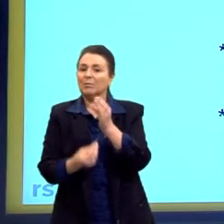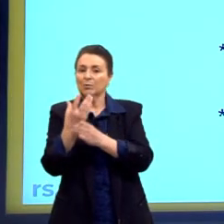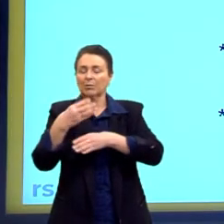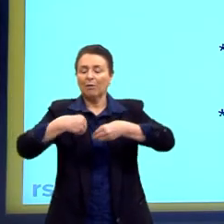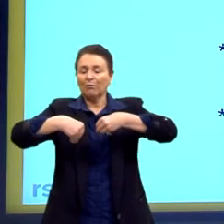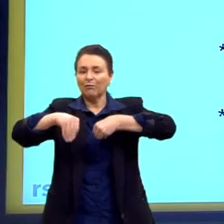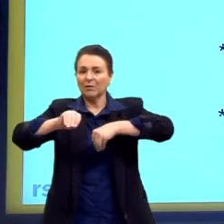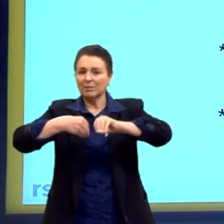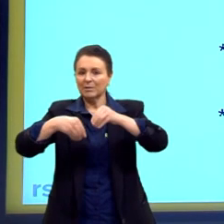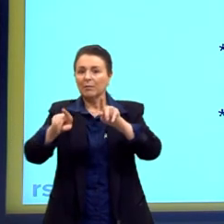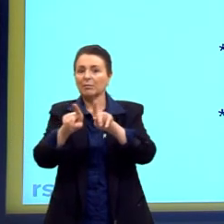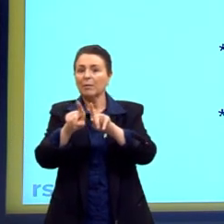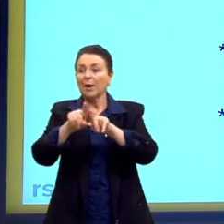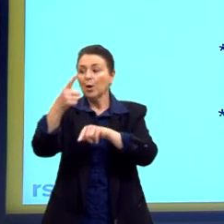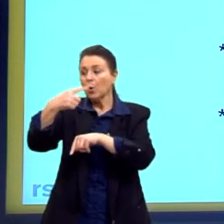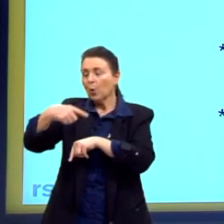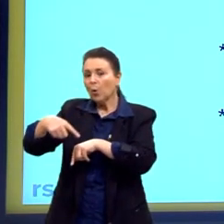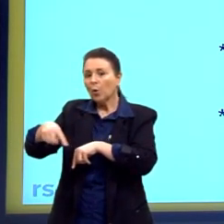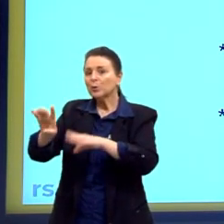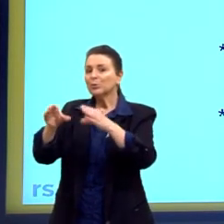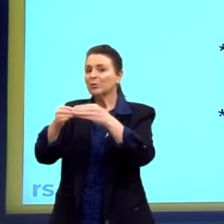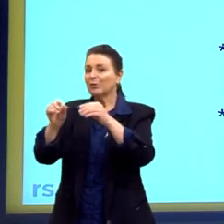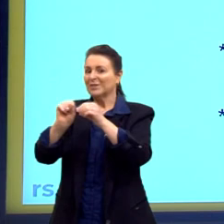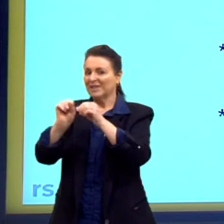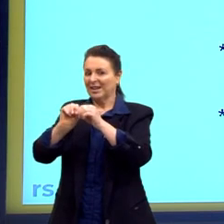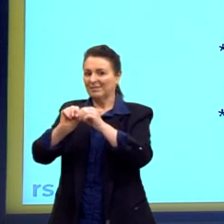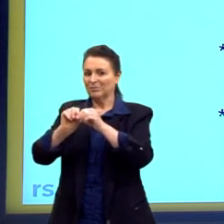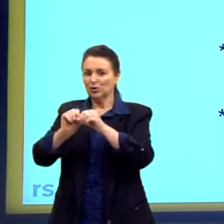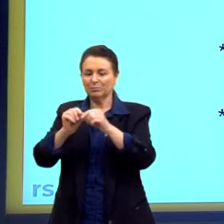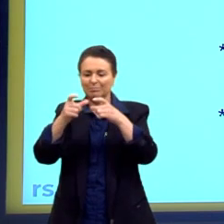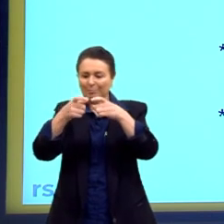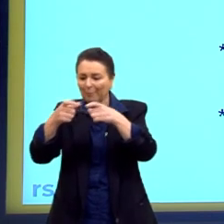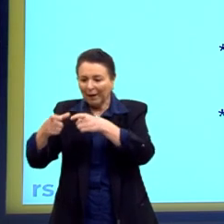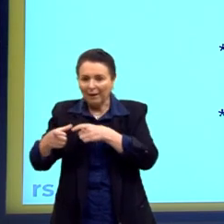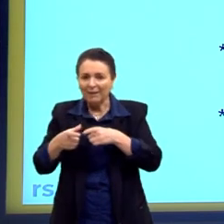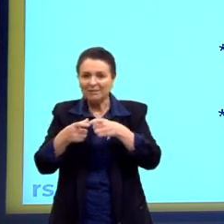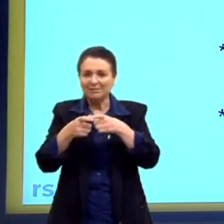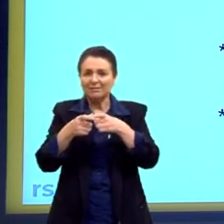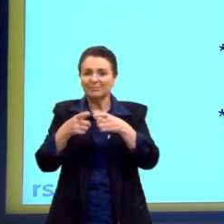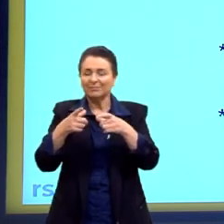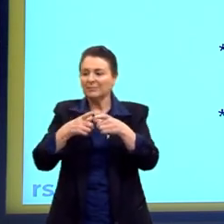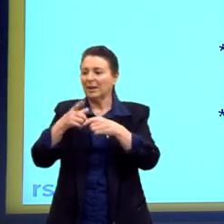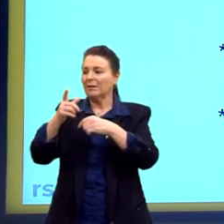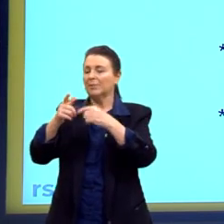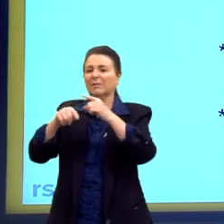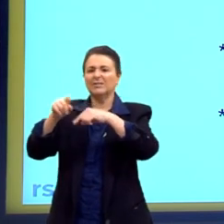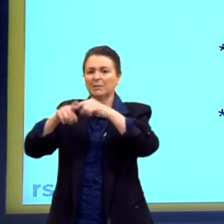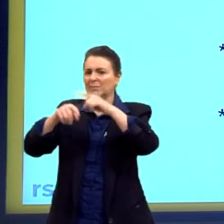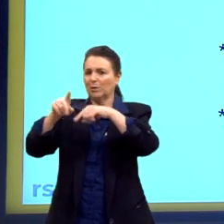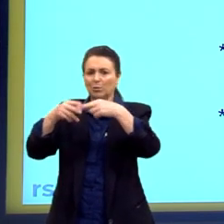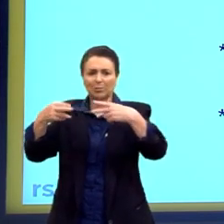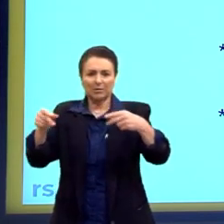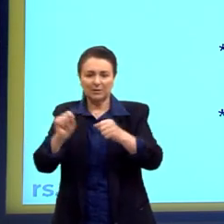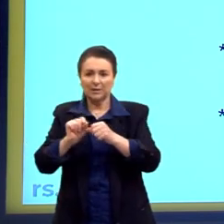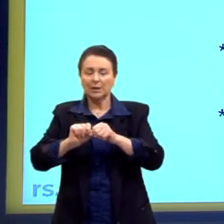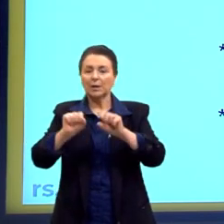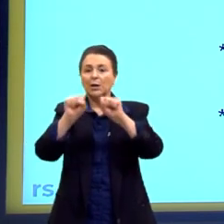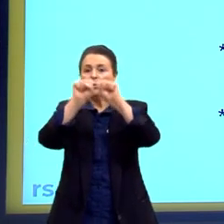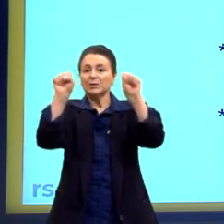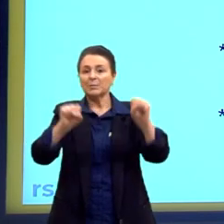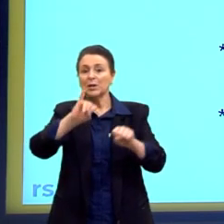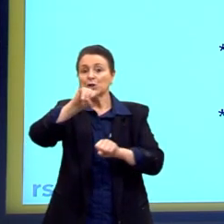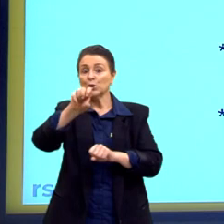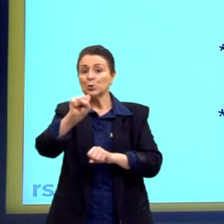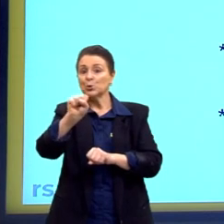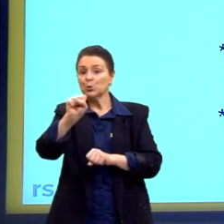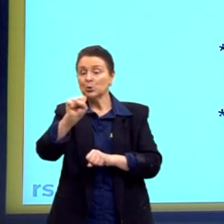terceirização de peças, painéis, etc. Maior automação. O sistema é just in time,